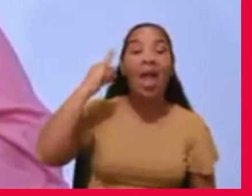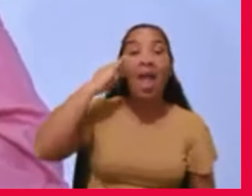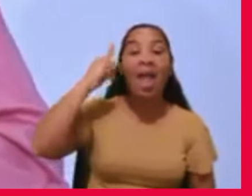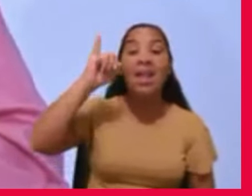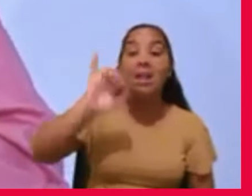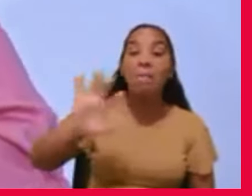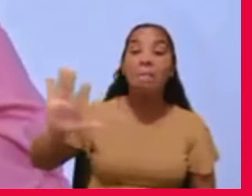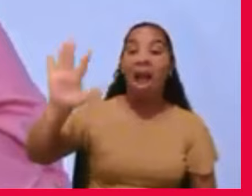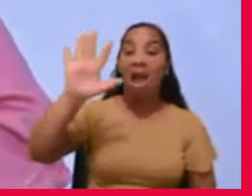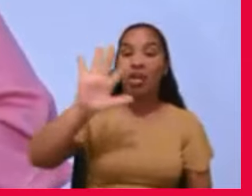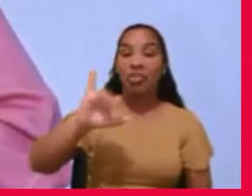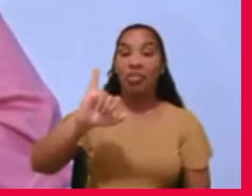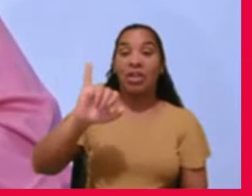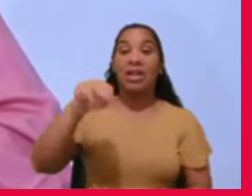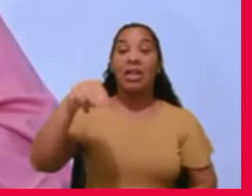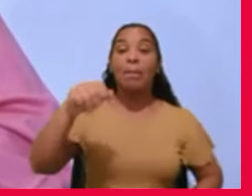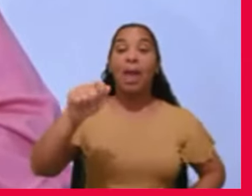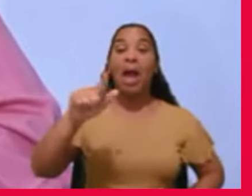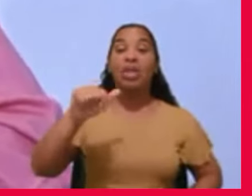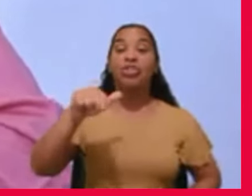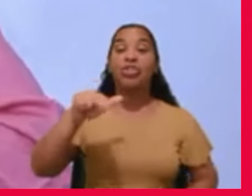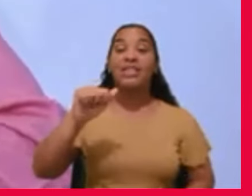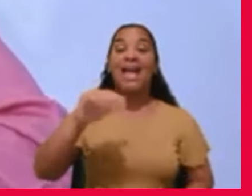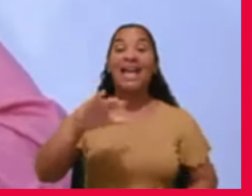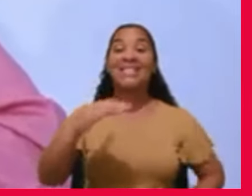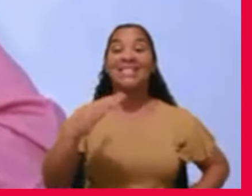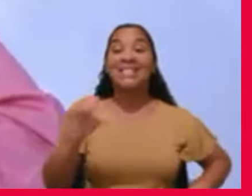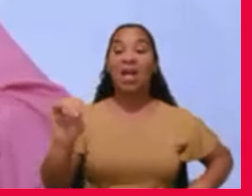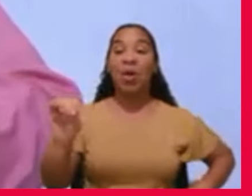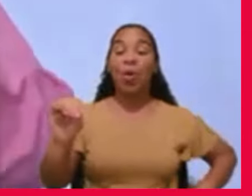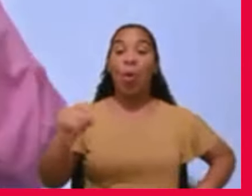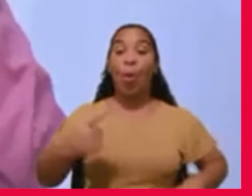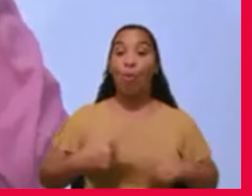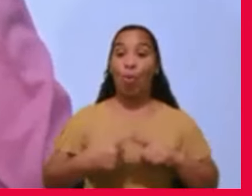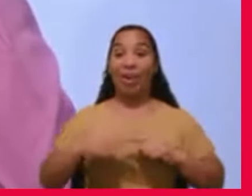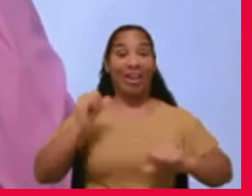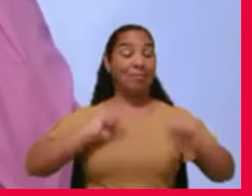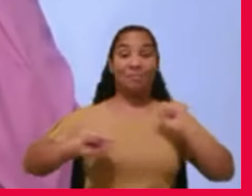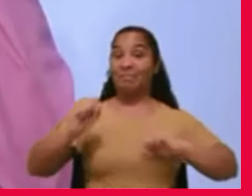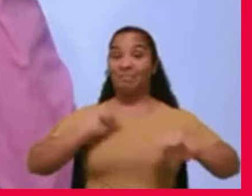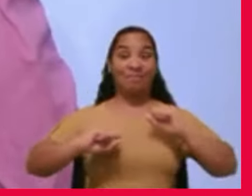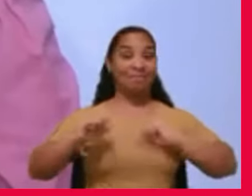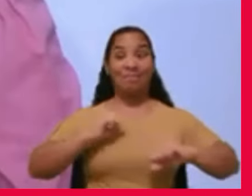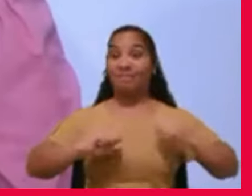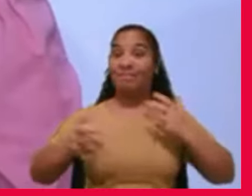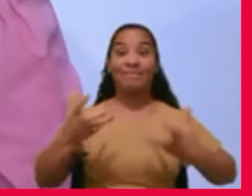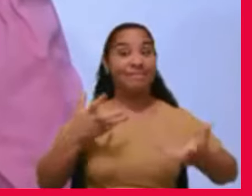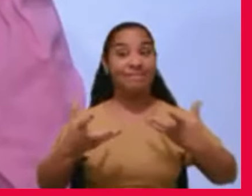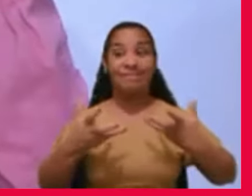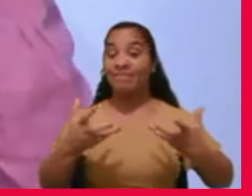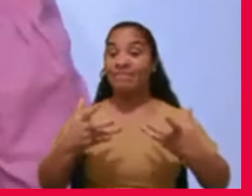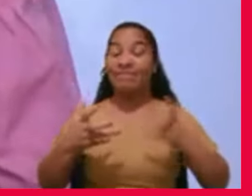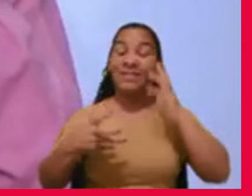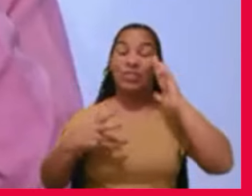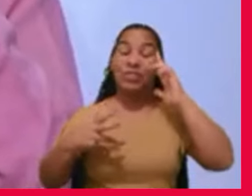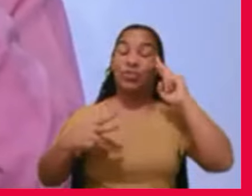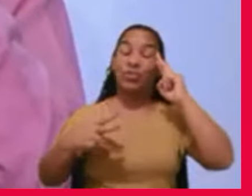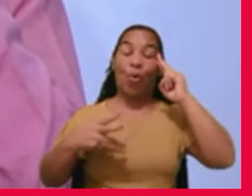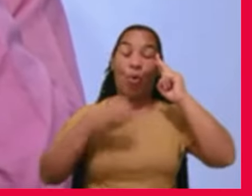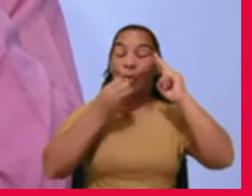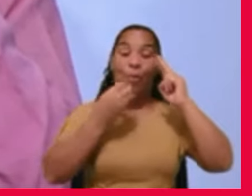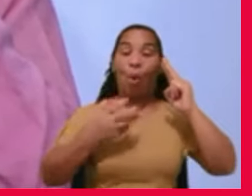expectativa de ter um sonho bom, que ia desmentir a minha paisagem, a imaginação,